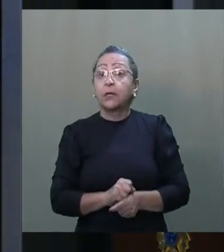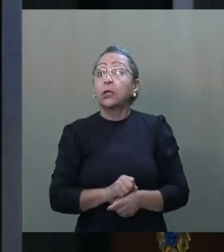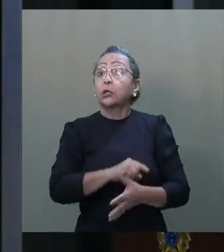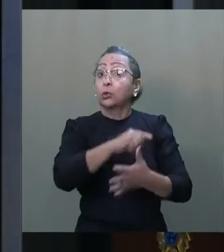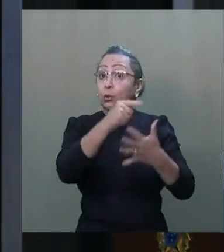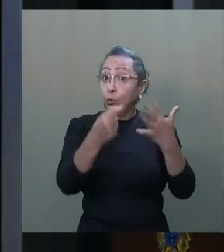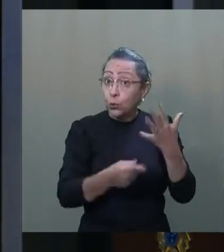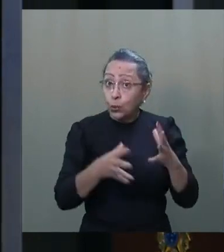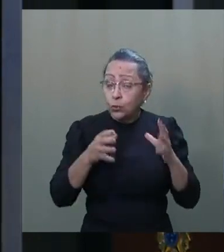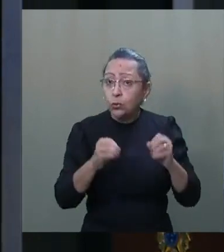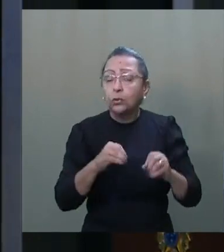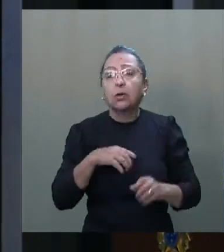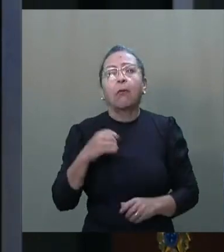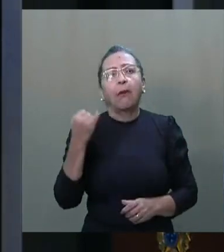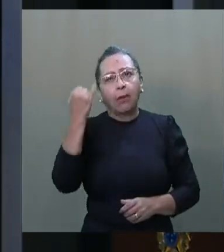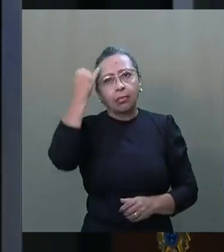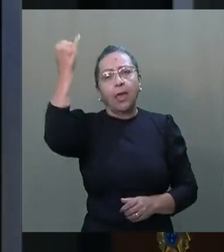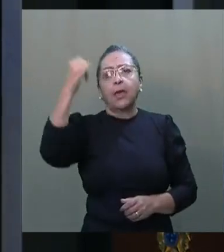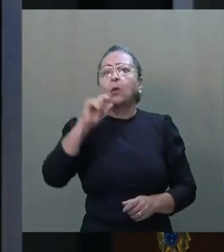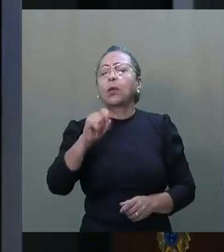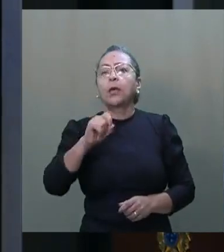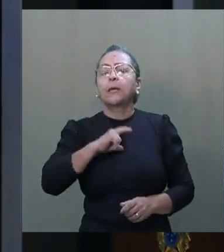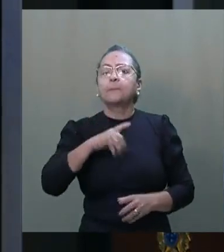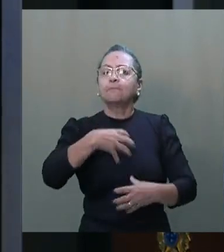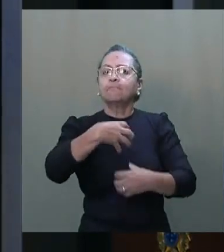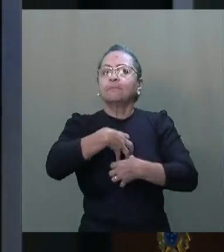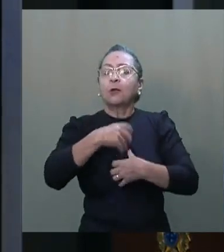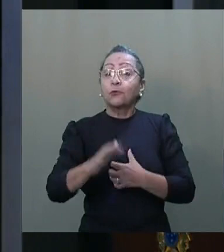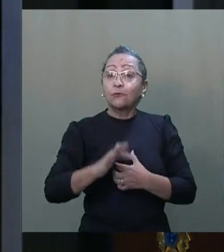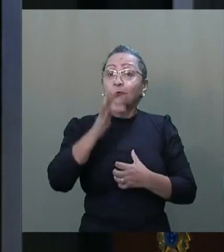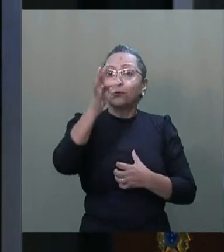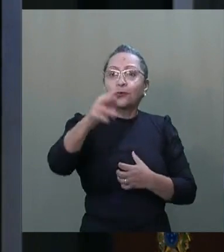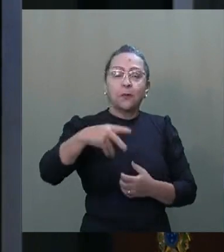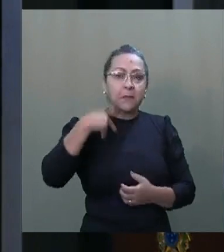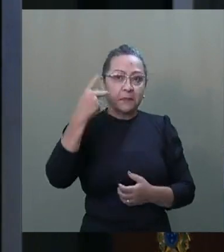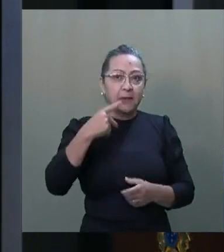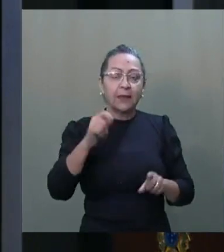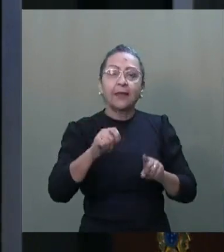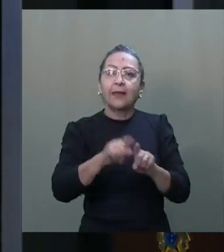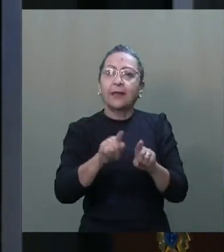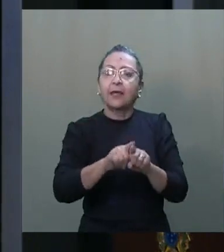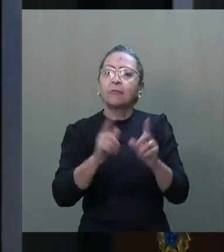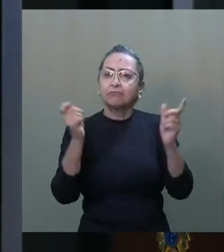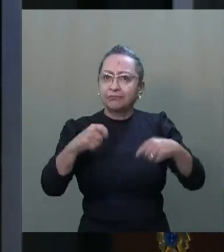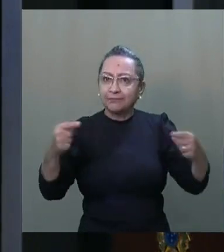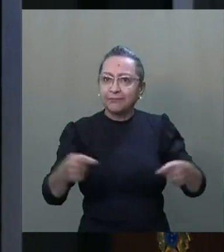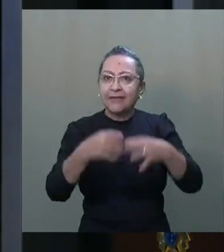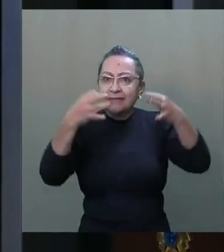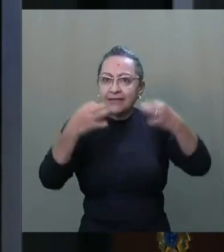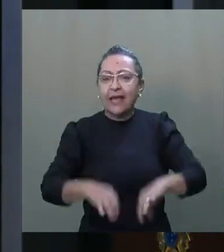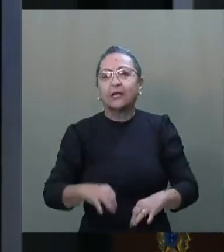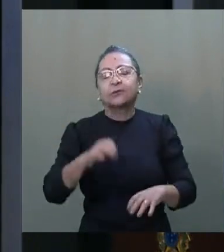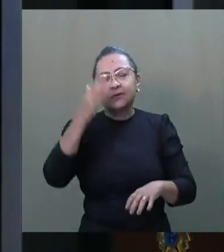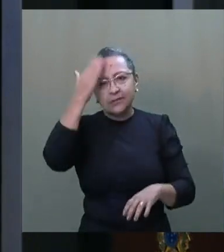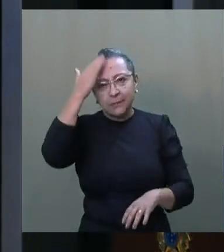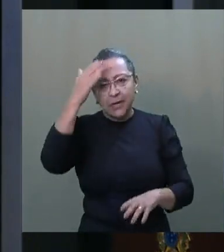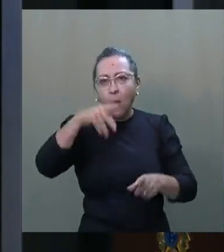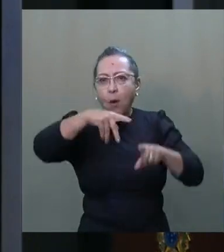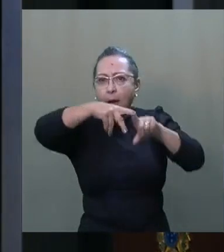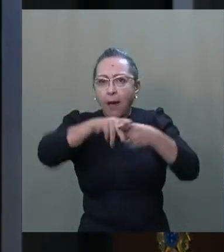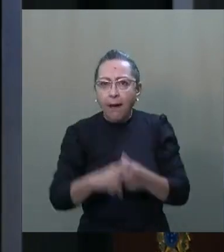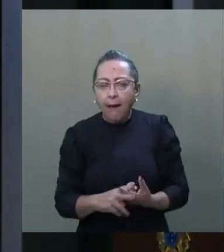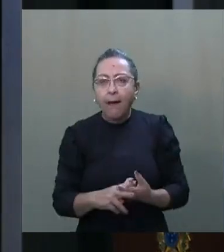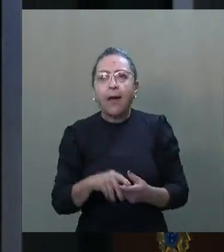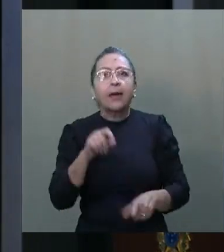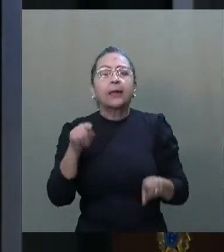temos ideias que deixam os futuros parlamentares que, de certo, saberão aperfeiçoá